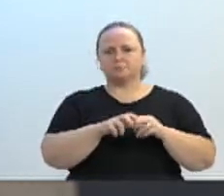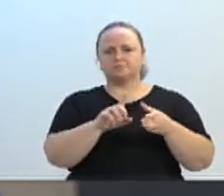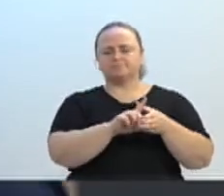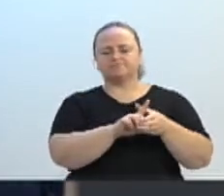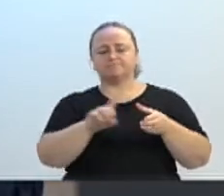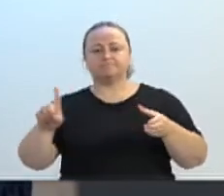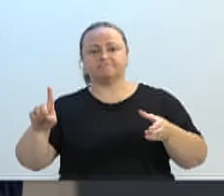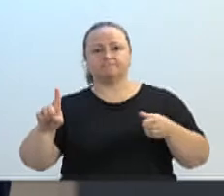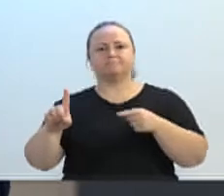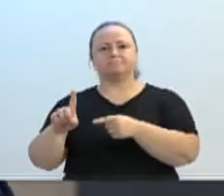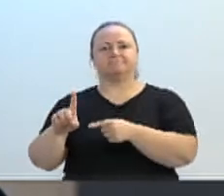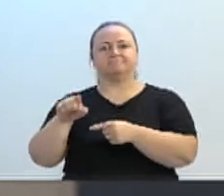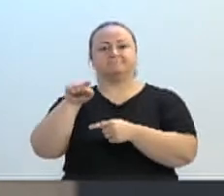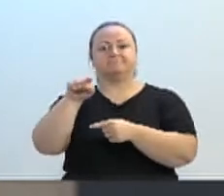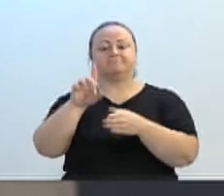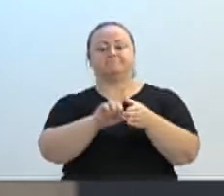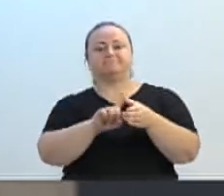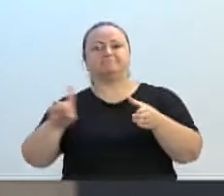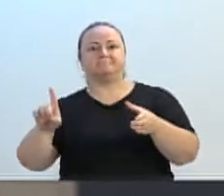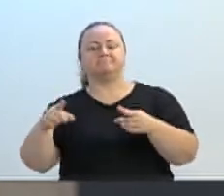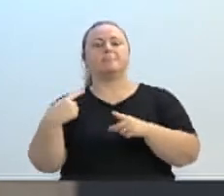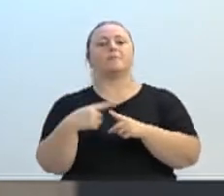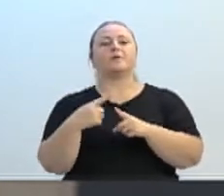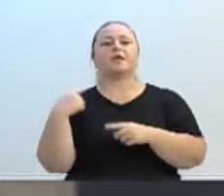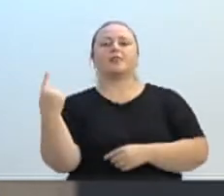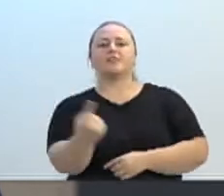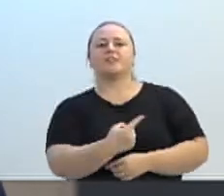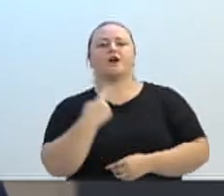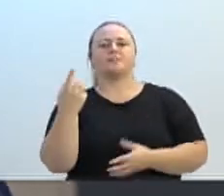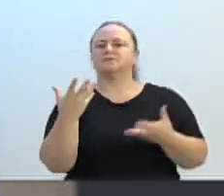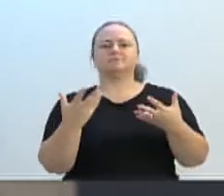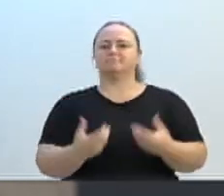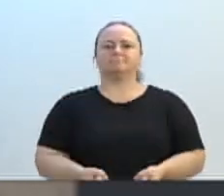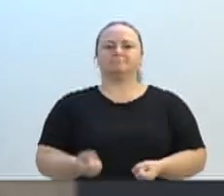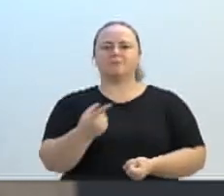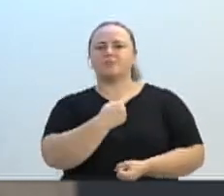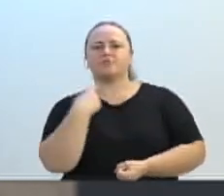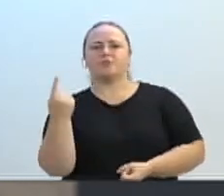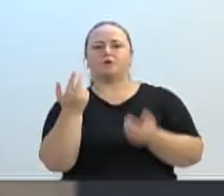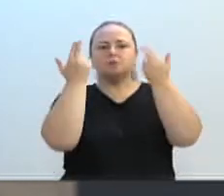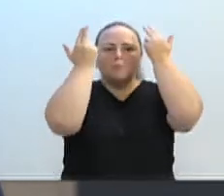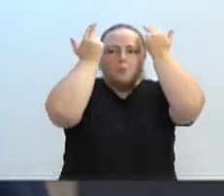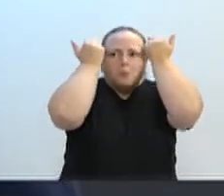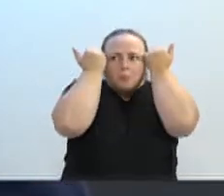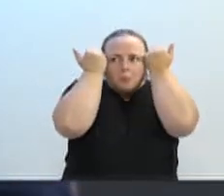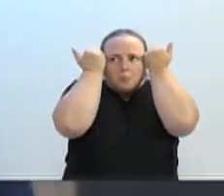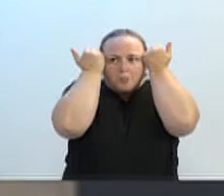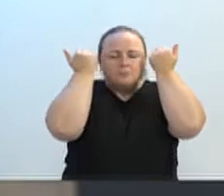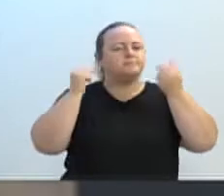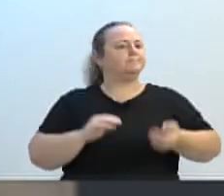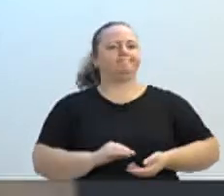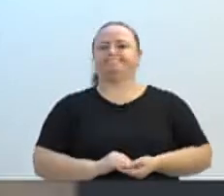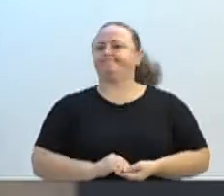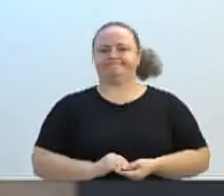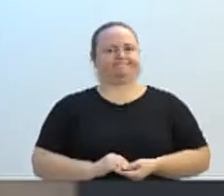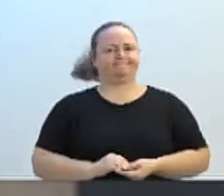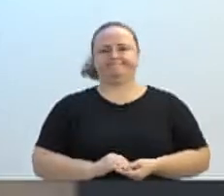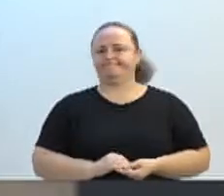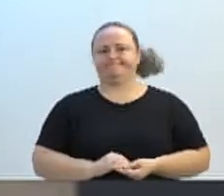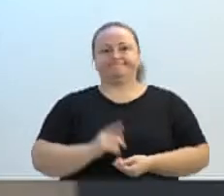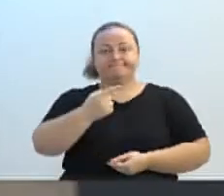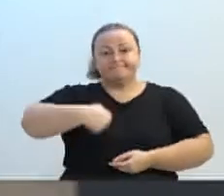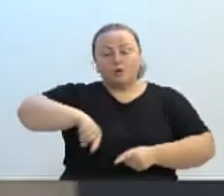nós não, em momento algum, baixamos a cabeça. Porque a gente, de fato, faz a nossa parte, fiscaliza e cobra a coisa,